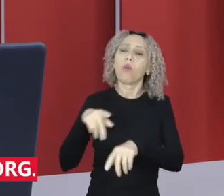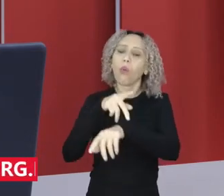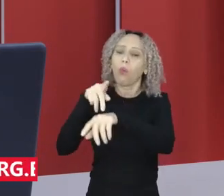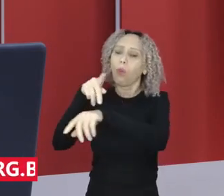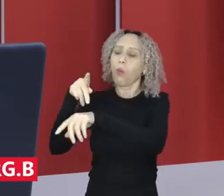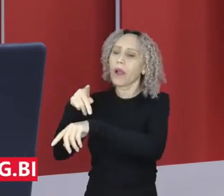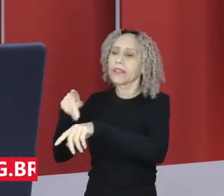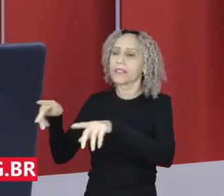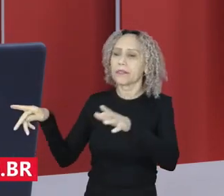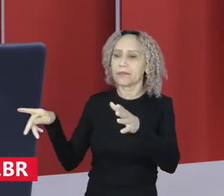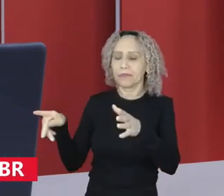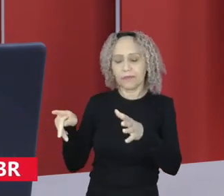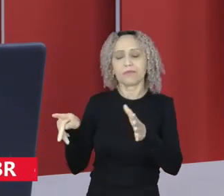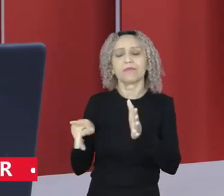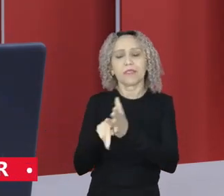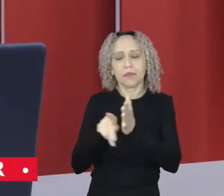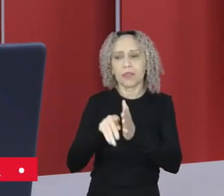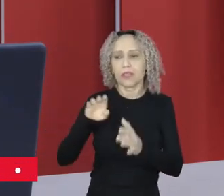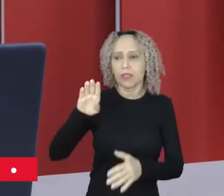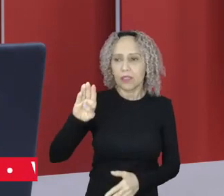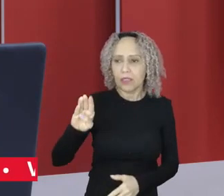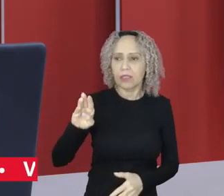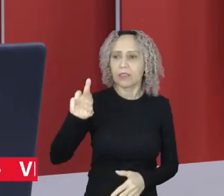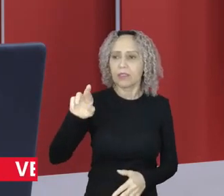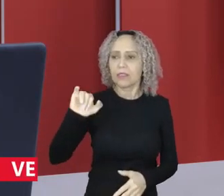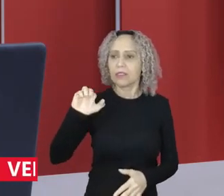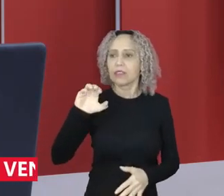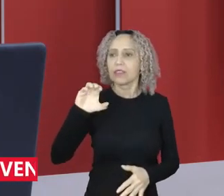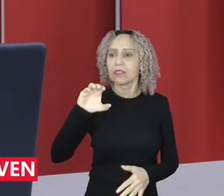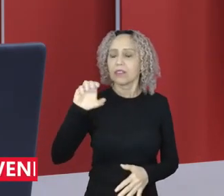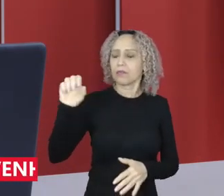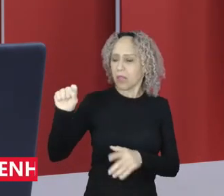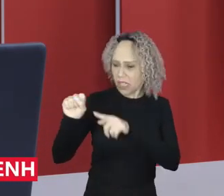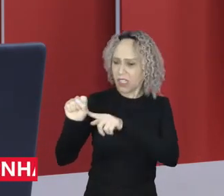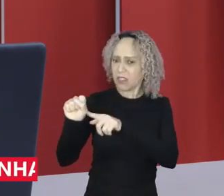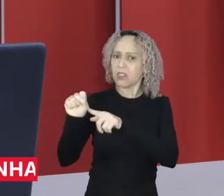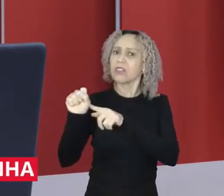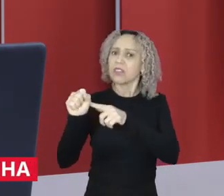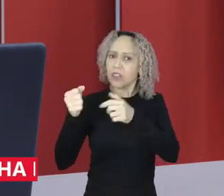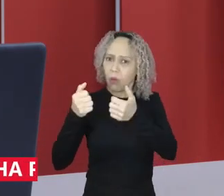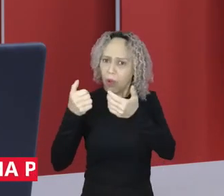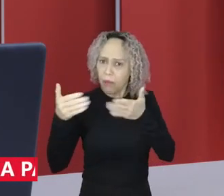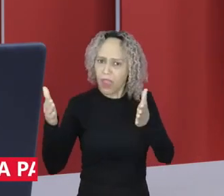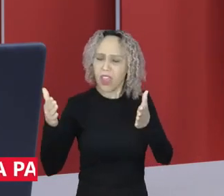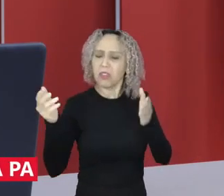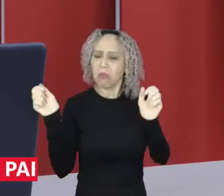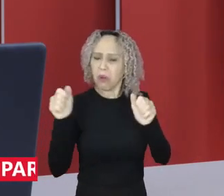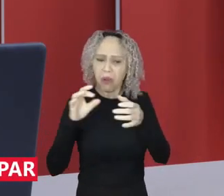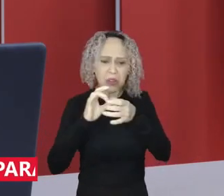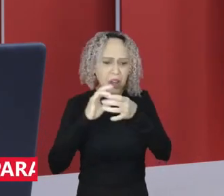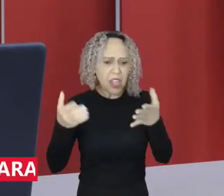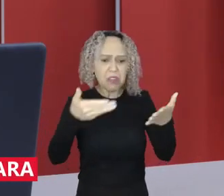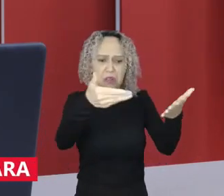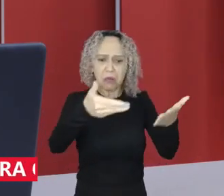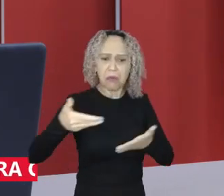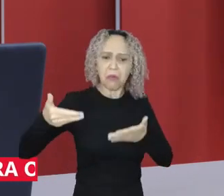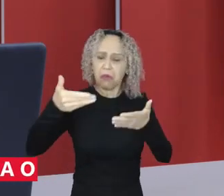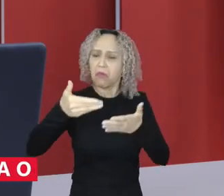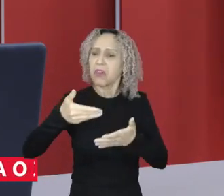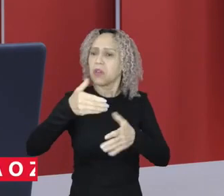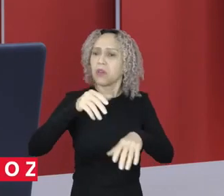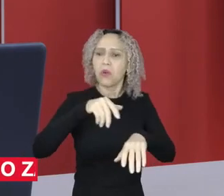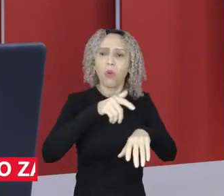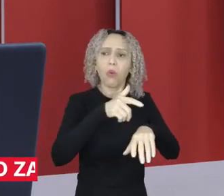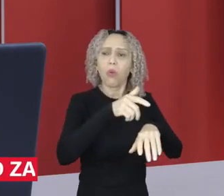do BRICS estão abertos a novos integrantes também para além da sigla. Isso está sendo